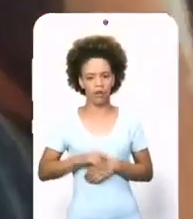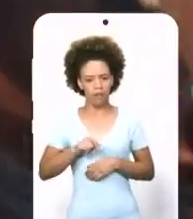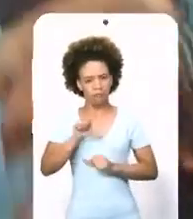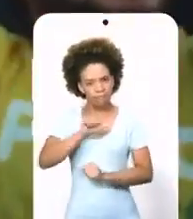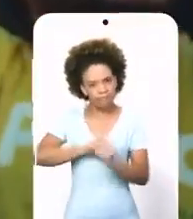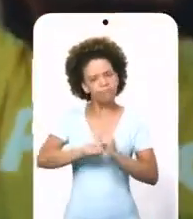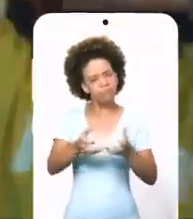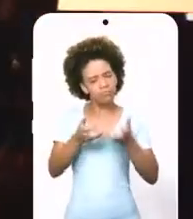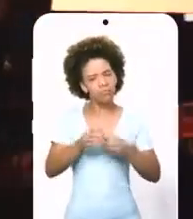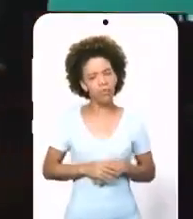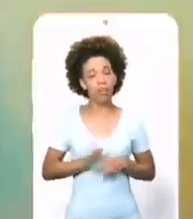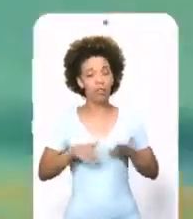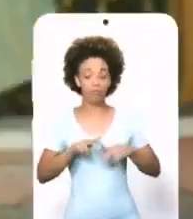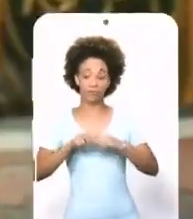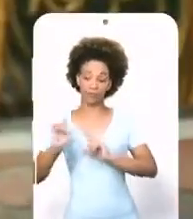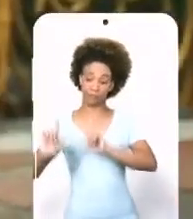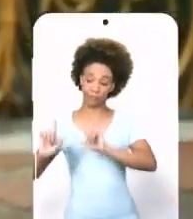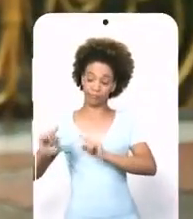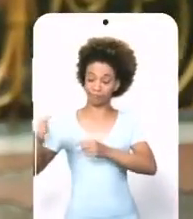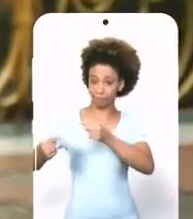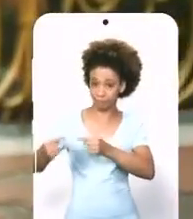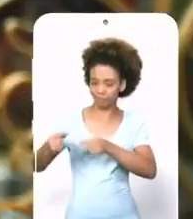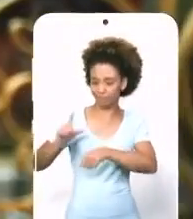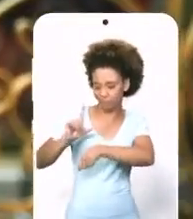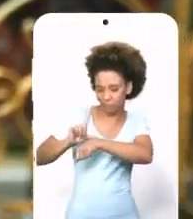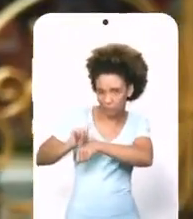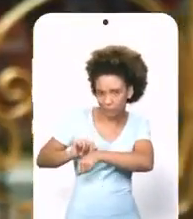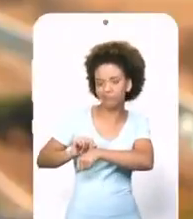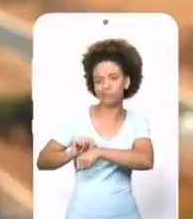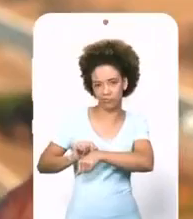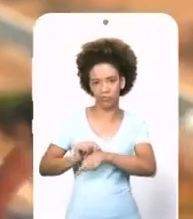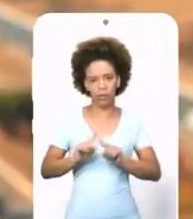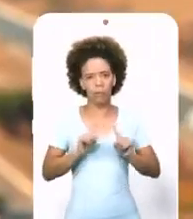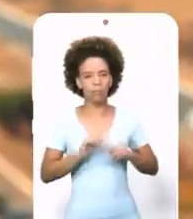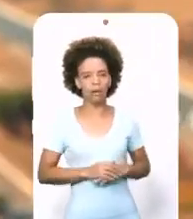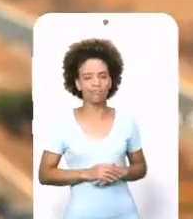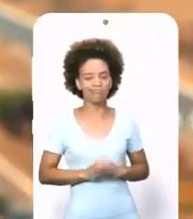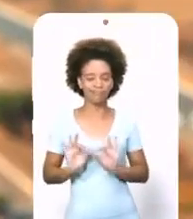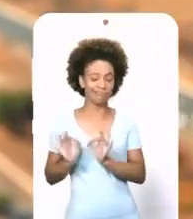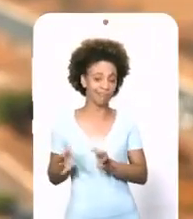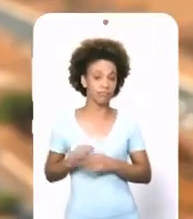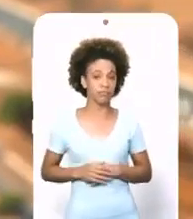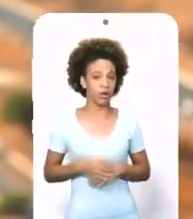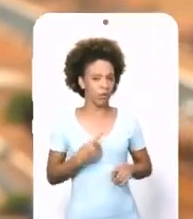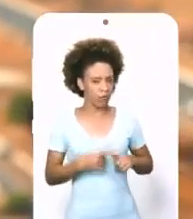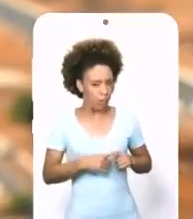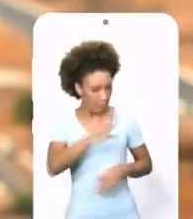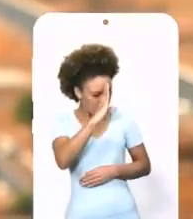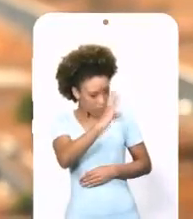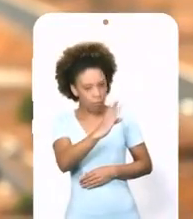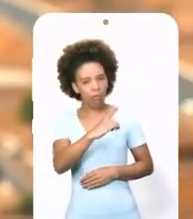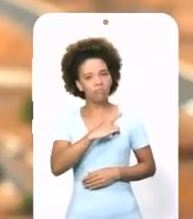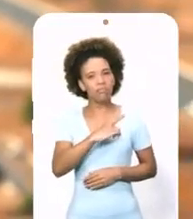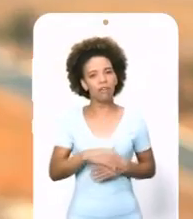sistema que eu quero mudar Talvez exatamente por isso Eu tenho o menor tempo na televisão Mas isso é muito pouco Porque eu tenho o